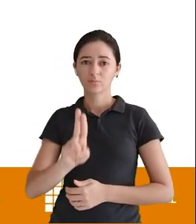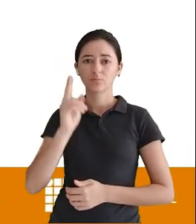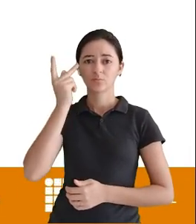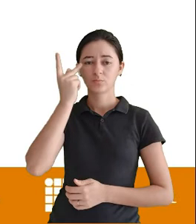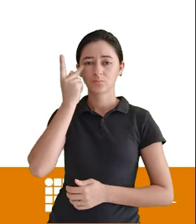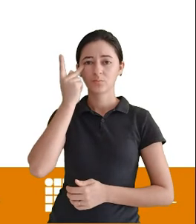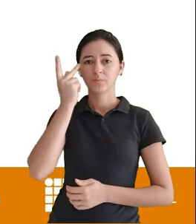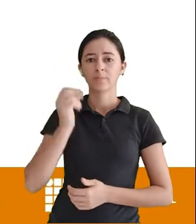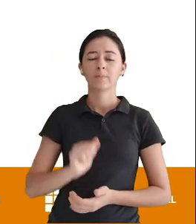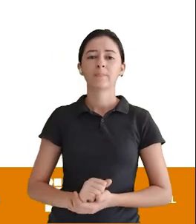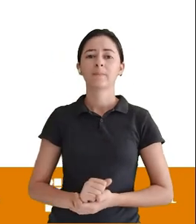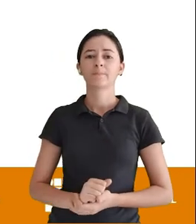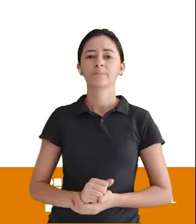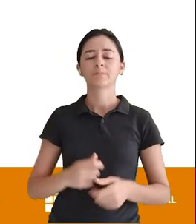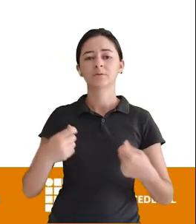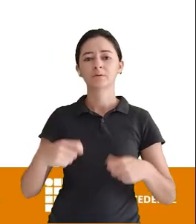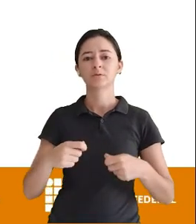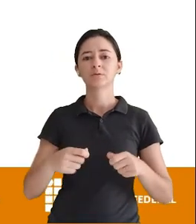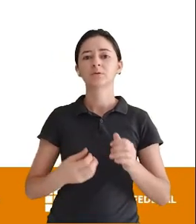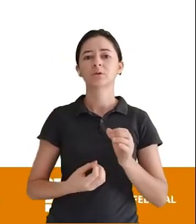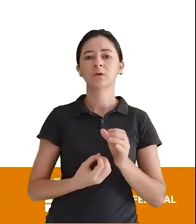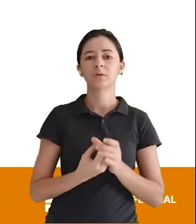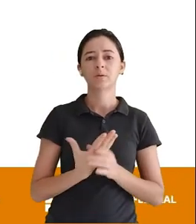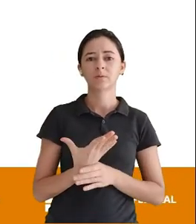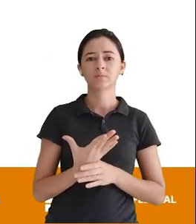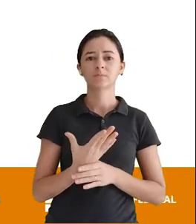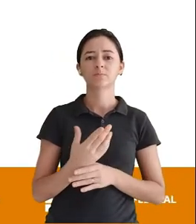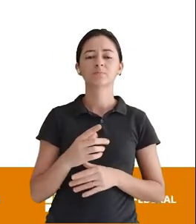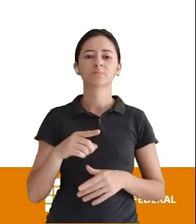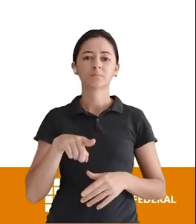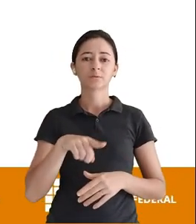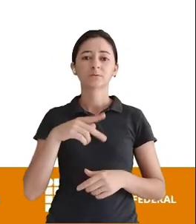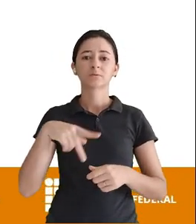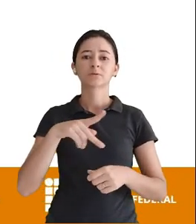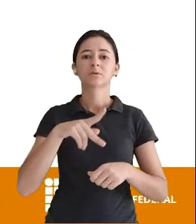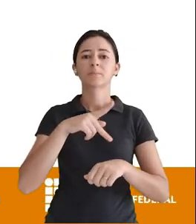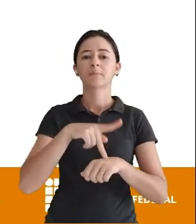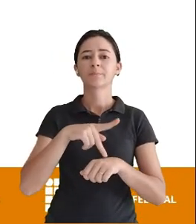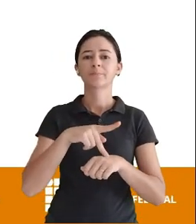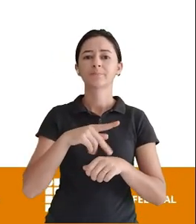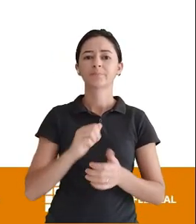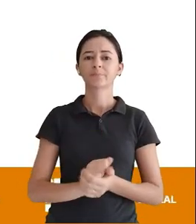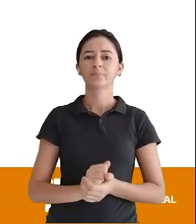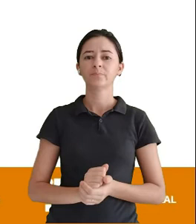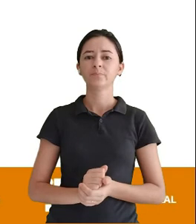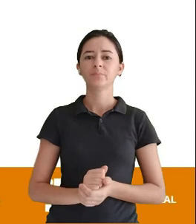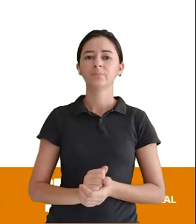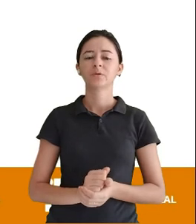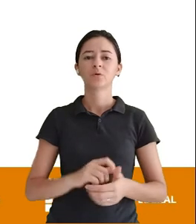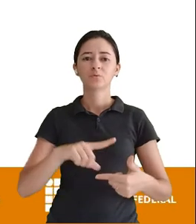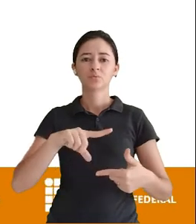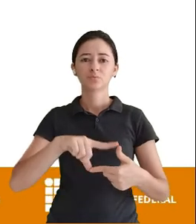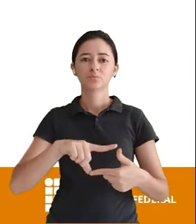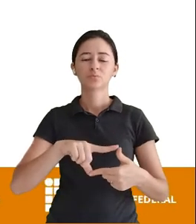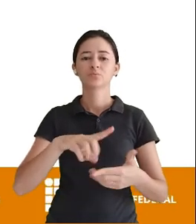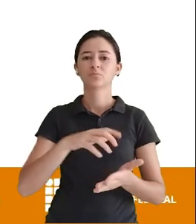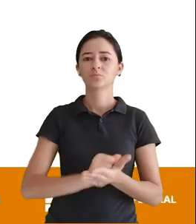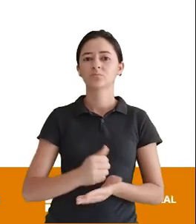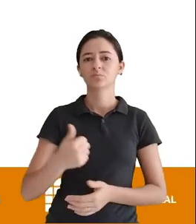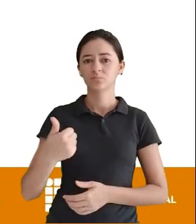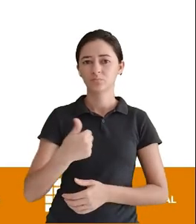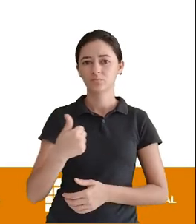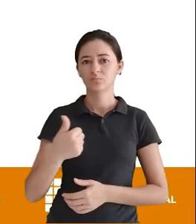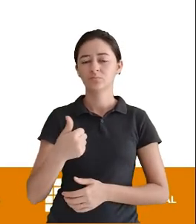código 1 Para existir Ou seja Esse registro de São Paulo Ele precisa Que exista Esse registro número 1